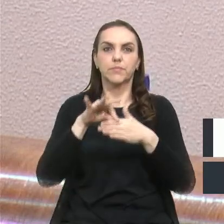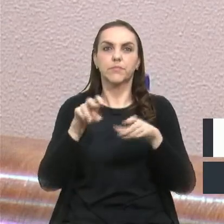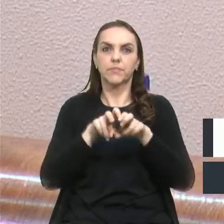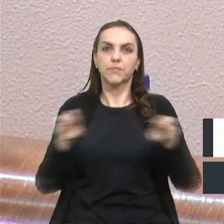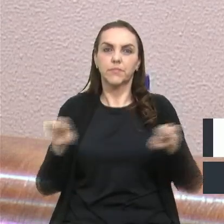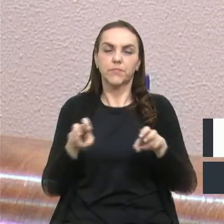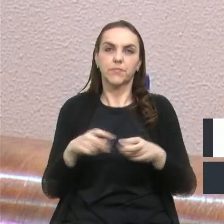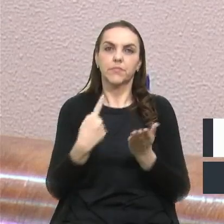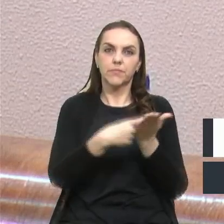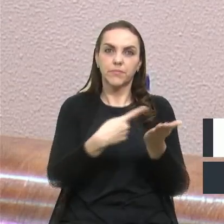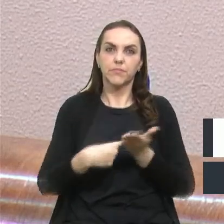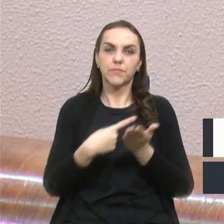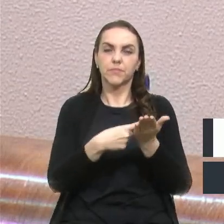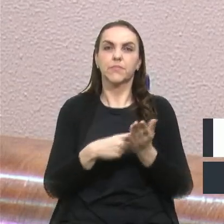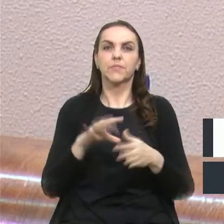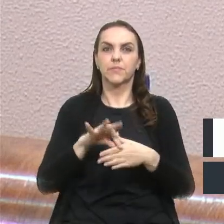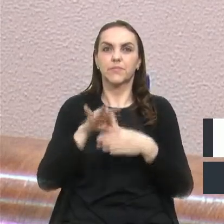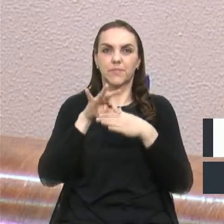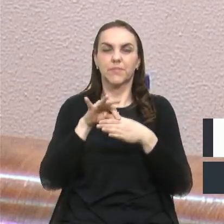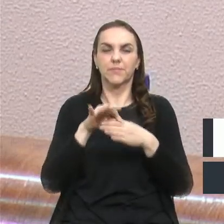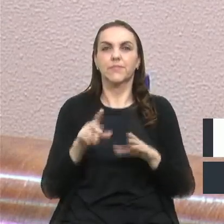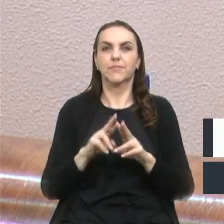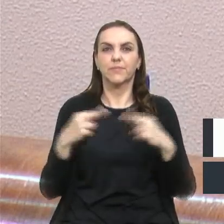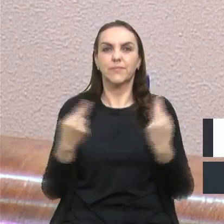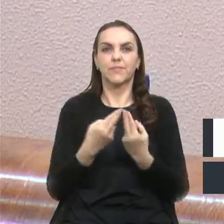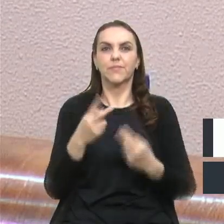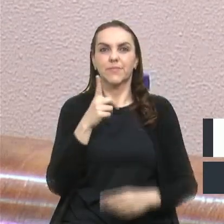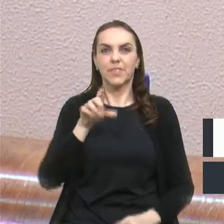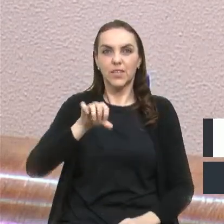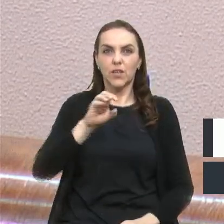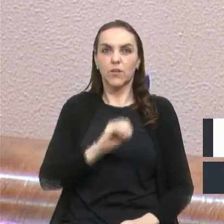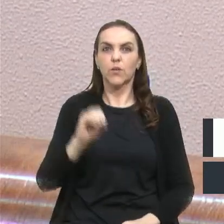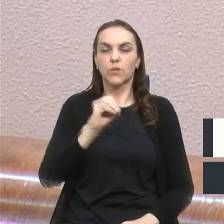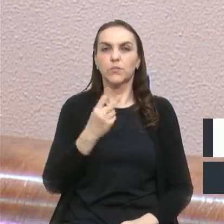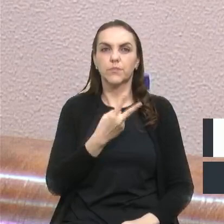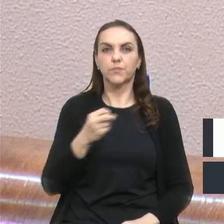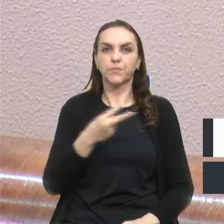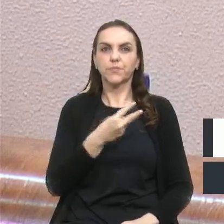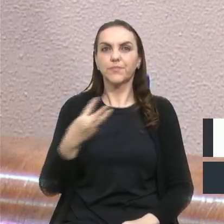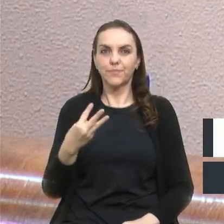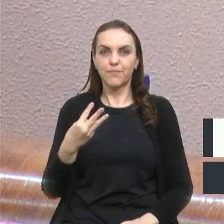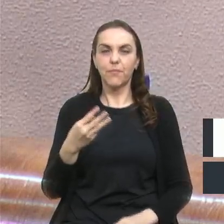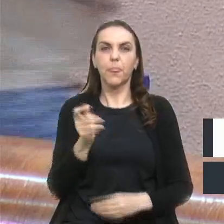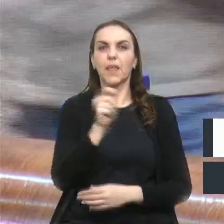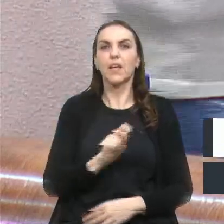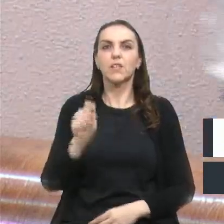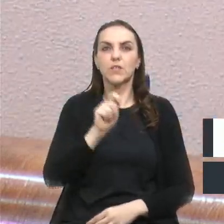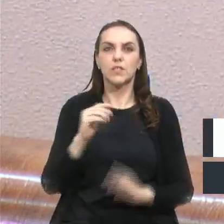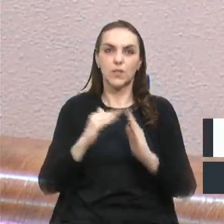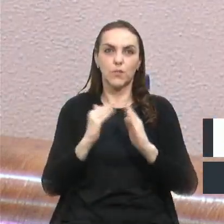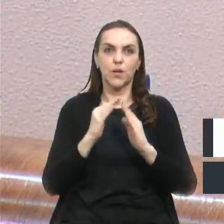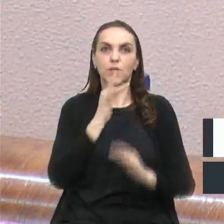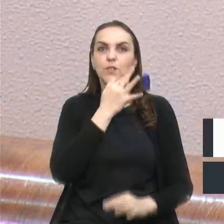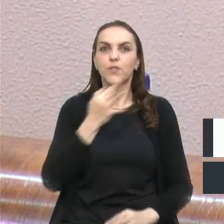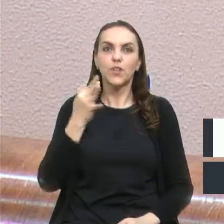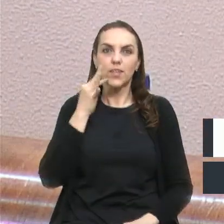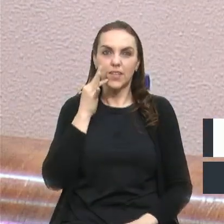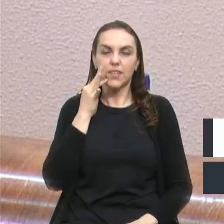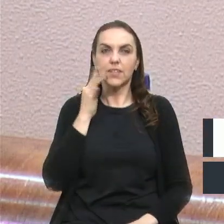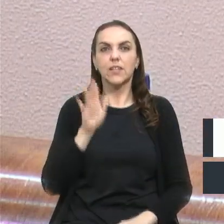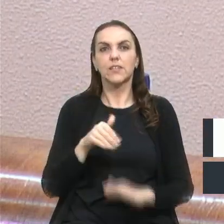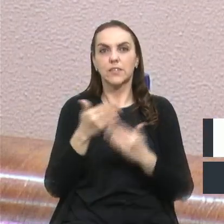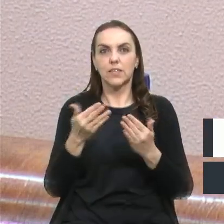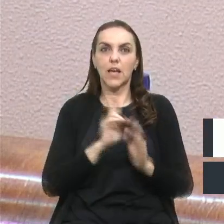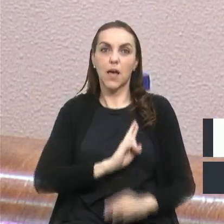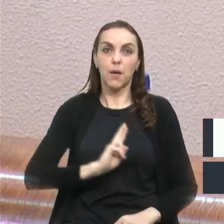liderança da sessão ordinária do dia 19 de outubro de 2023 para a Associação de Moradores de Forqueta, a qual será